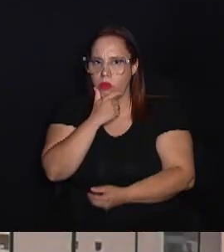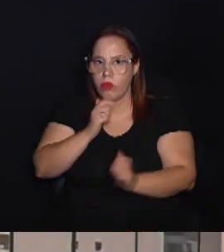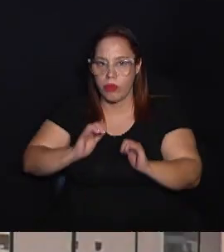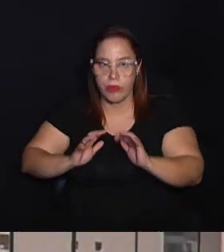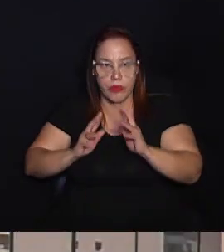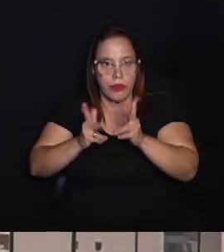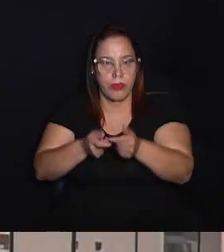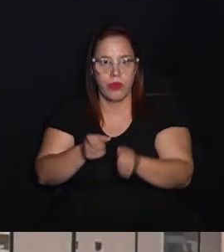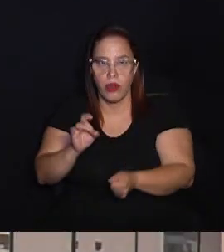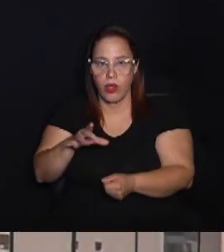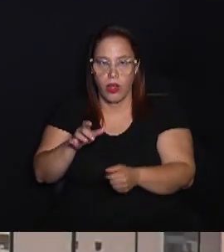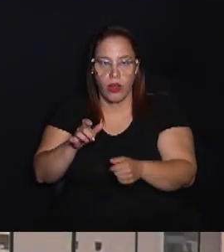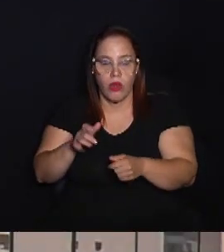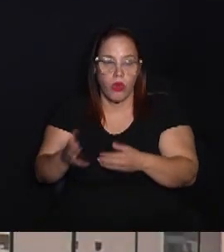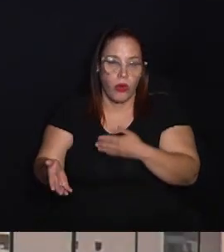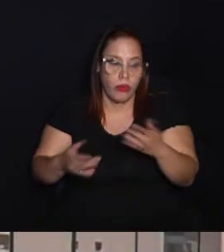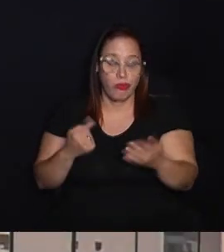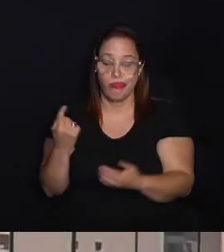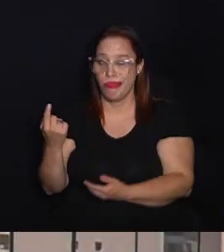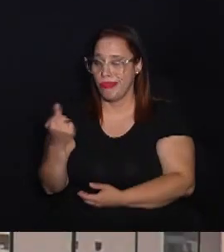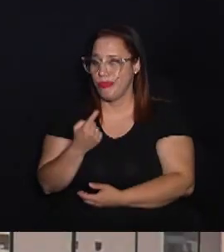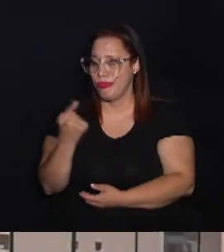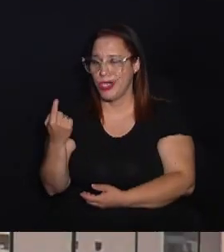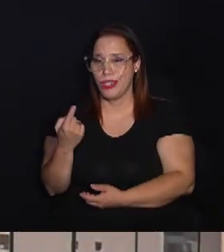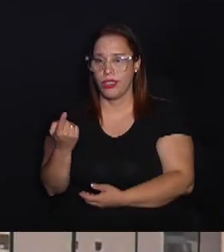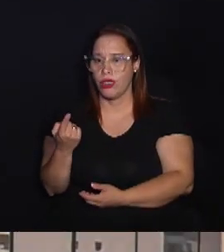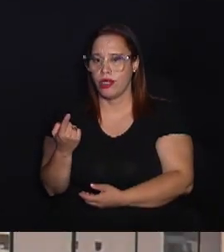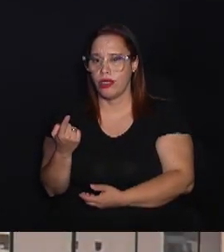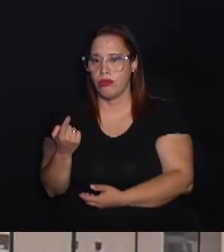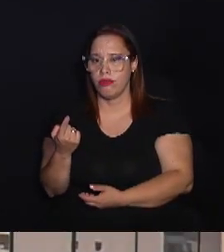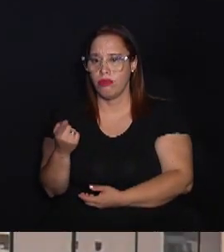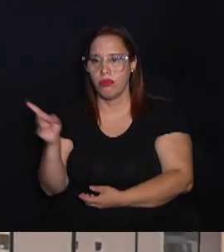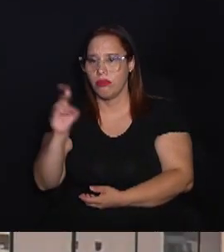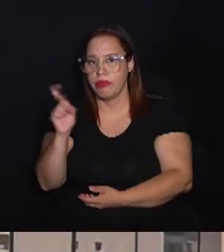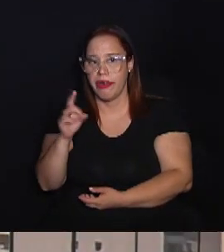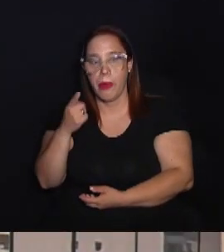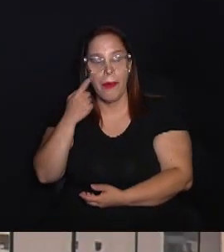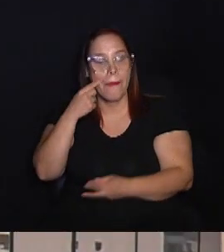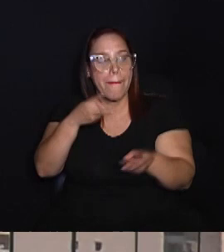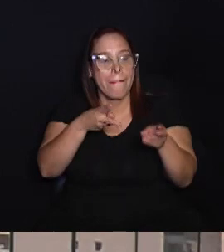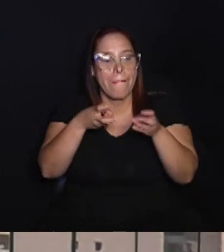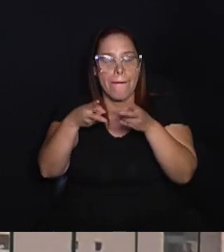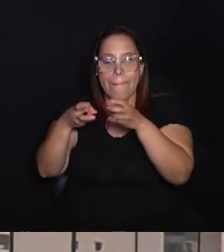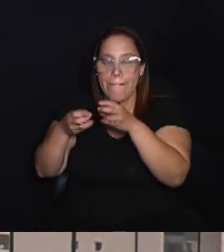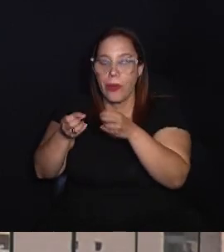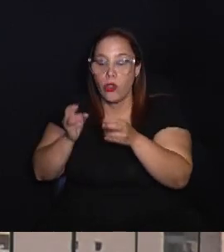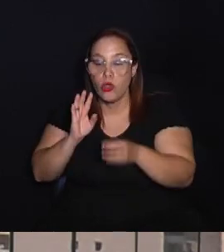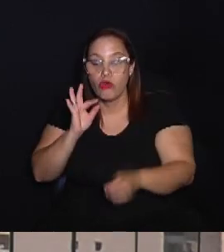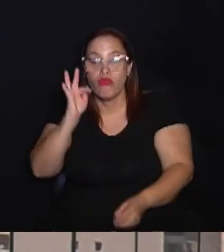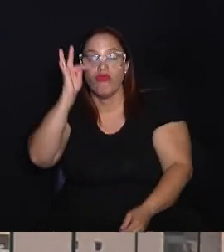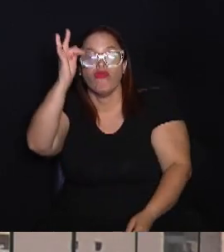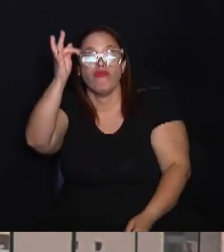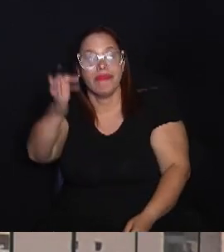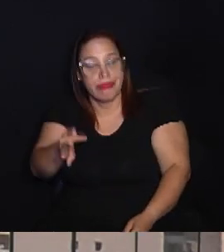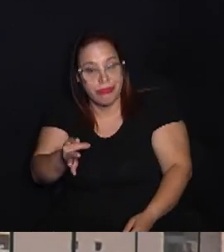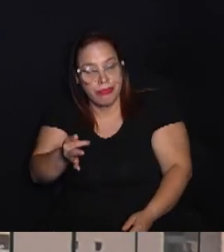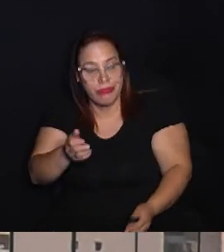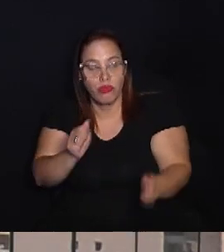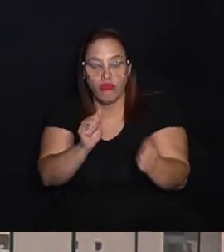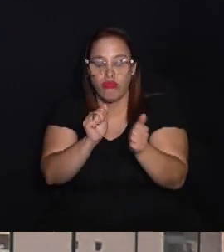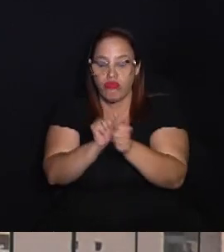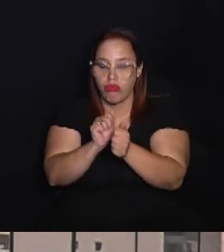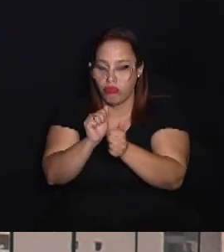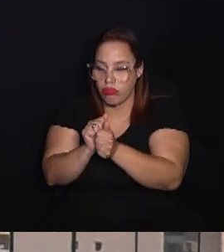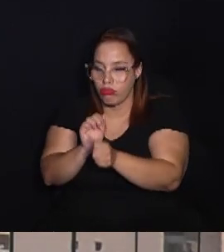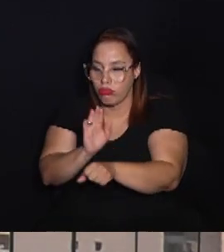generalizada, não dá para cada um agir sozinho e enxergar um novo horizonte, mas todo mundo